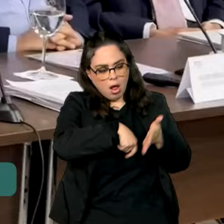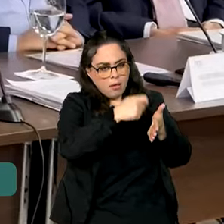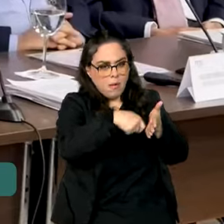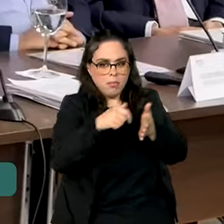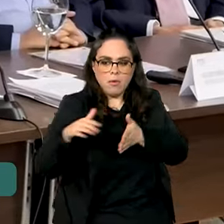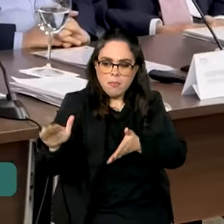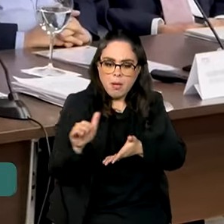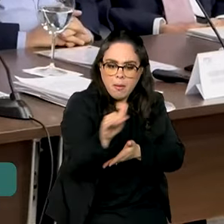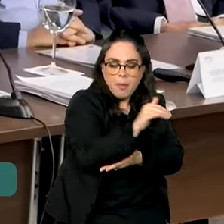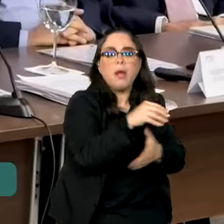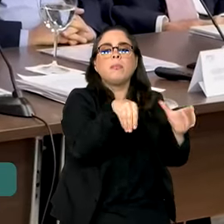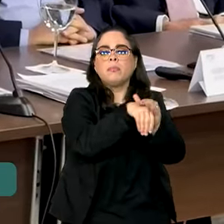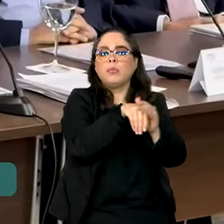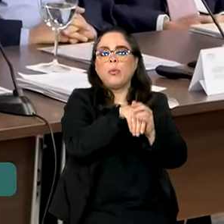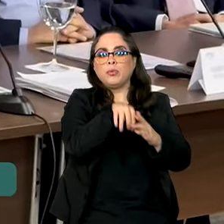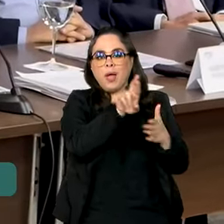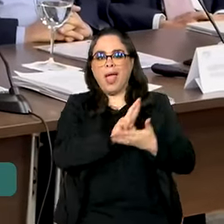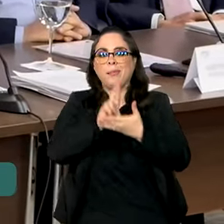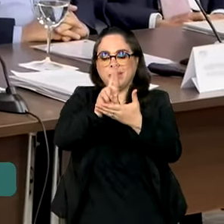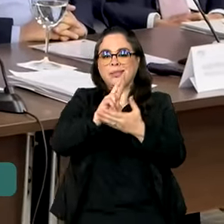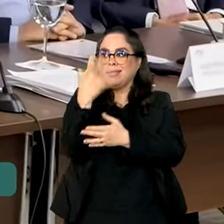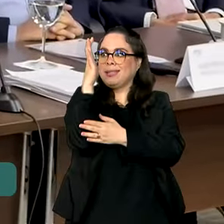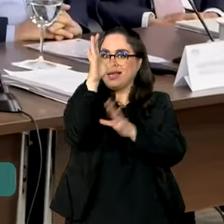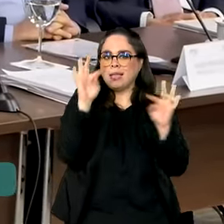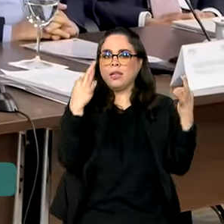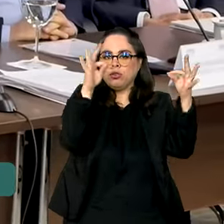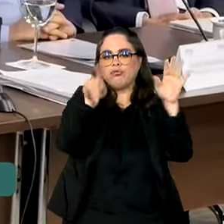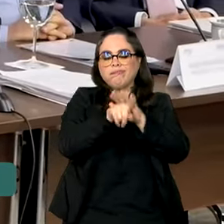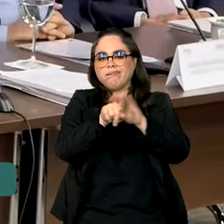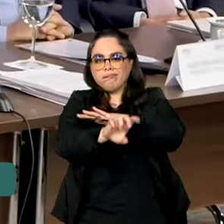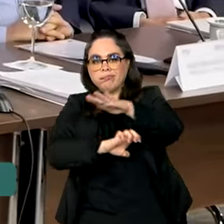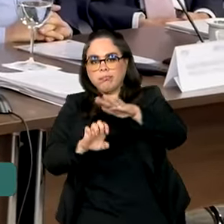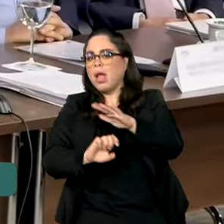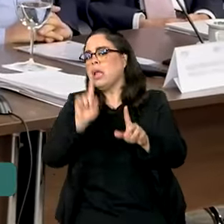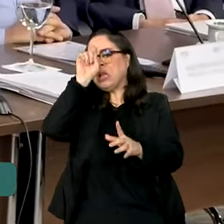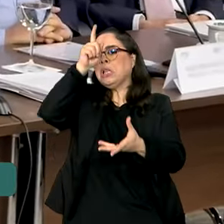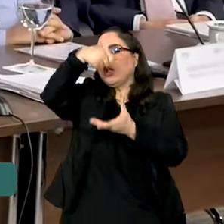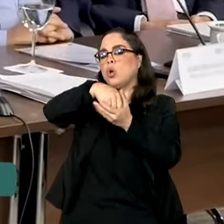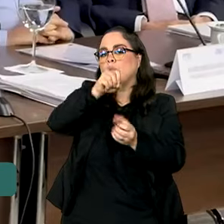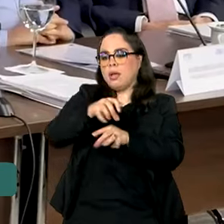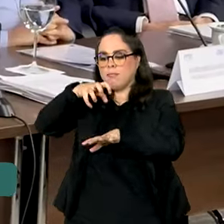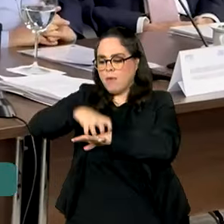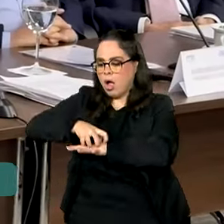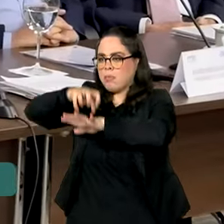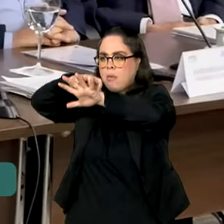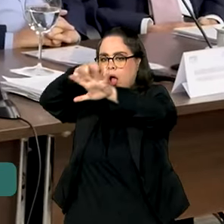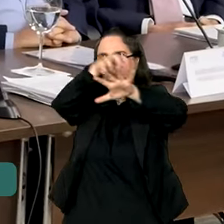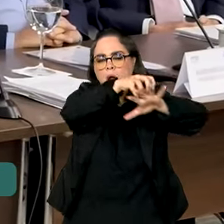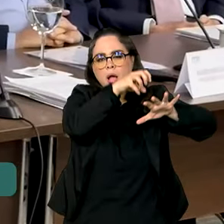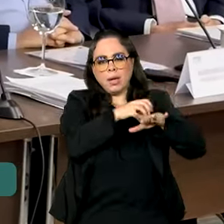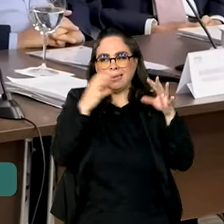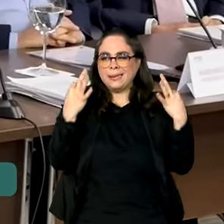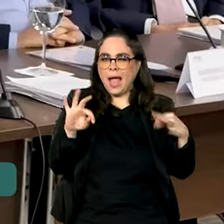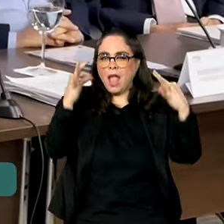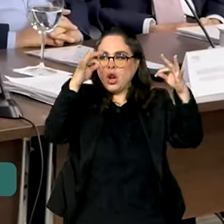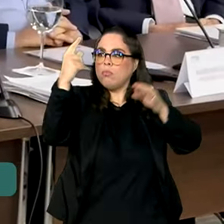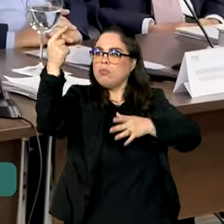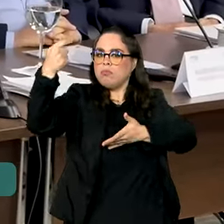da Ciência e Tecnologia dos Empresários, vai definir polos tecnológicos de alto impacto no Brasil para receber